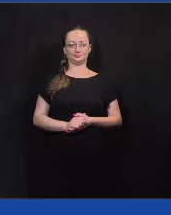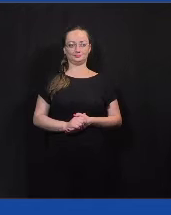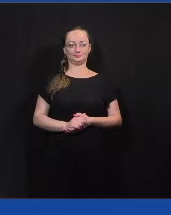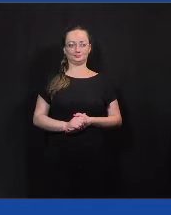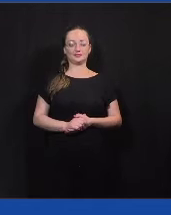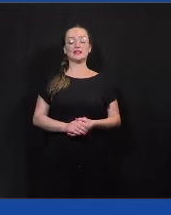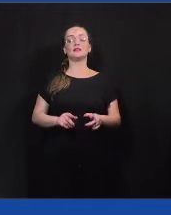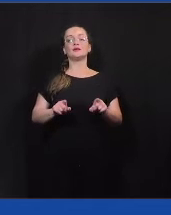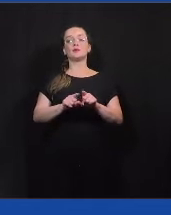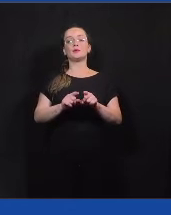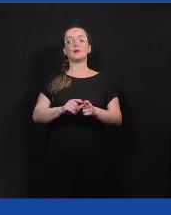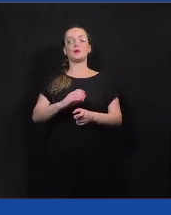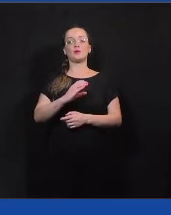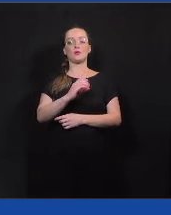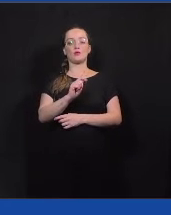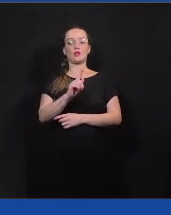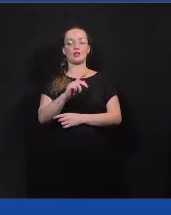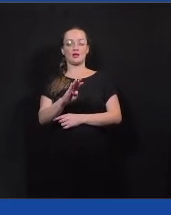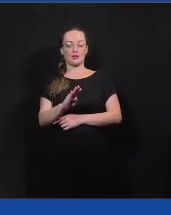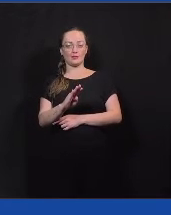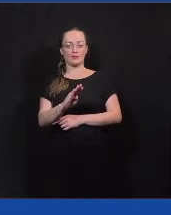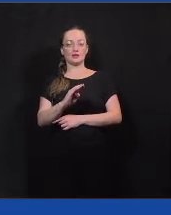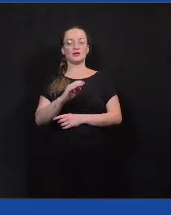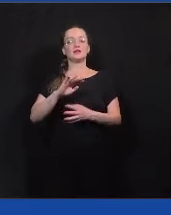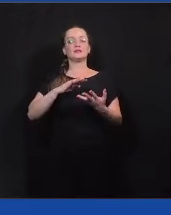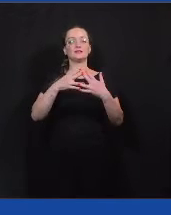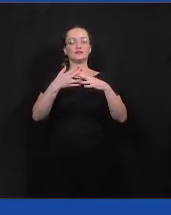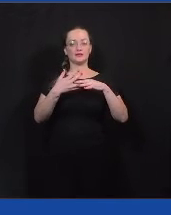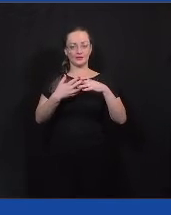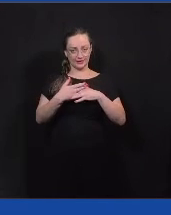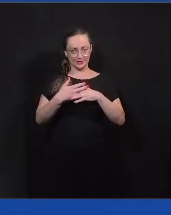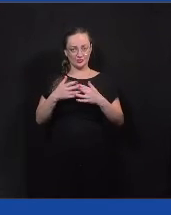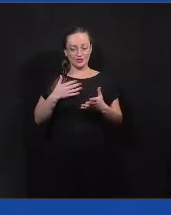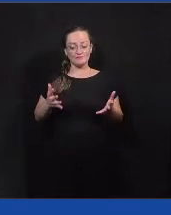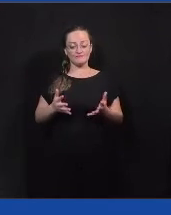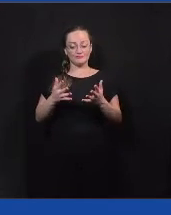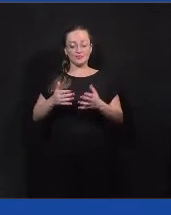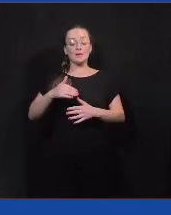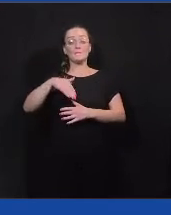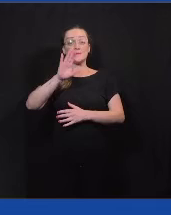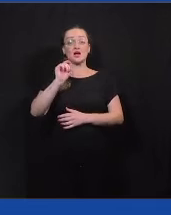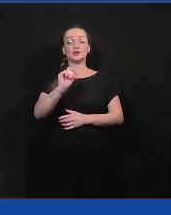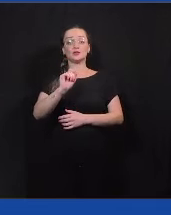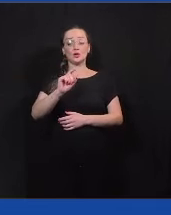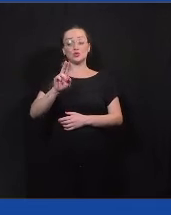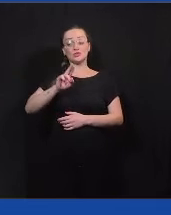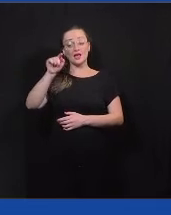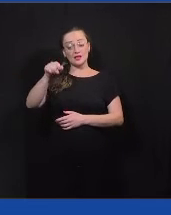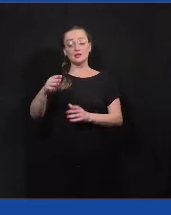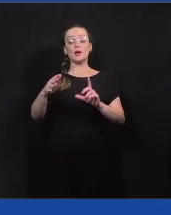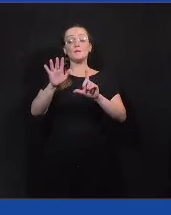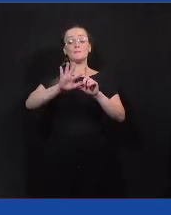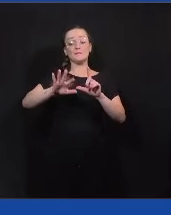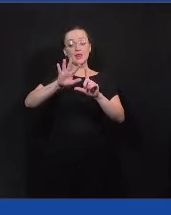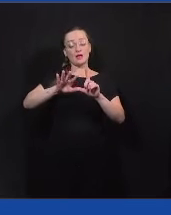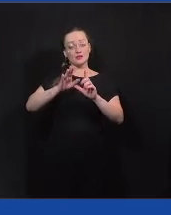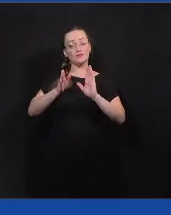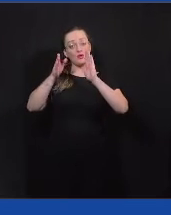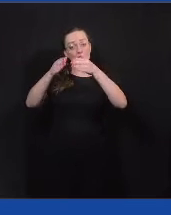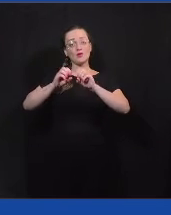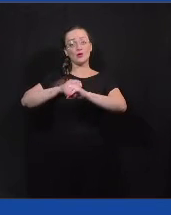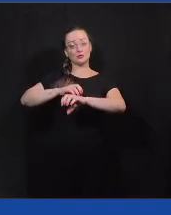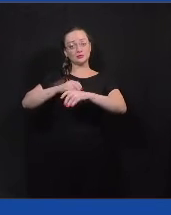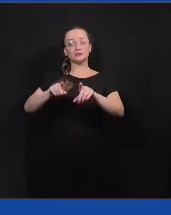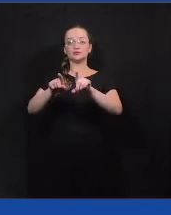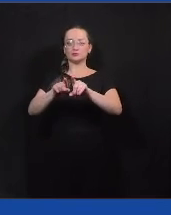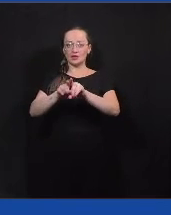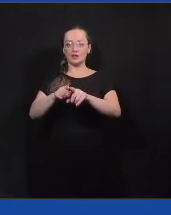trouxe, quer explorar cada vez mais, na verdade, o Colab como uma plataforma de educação também para as pessoas. A gente sabe,